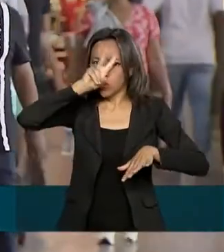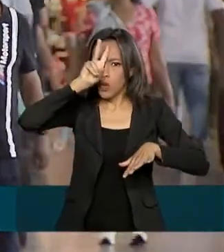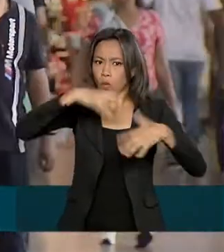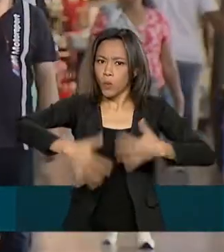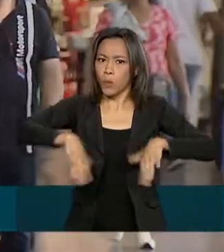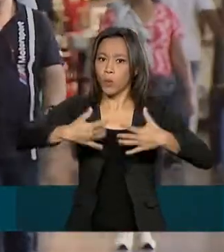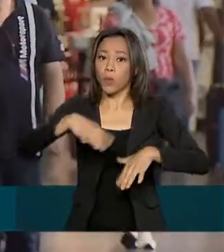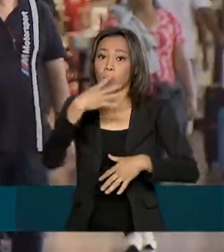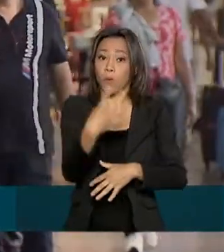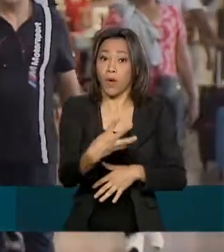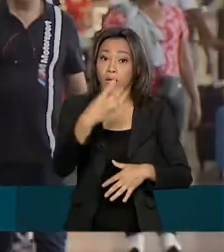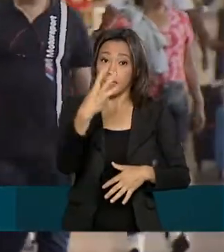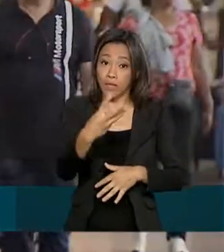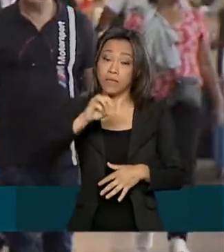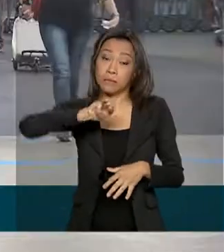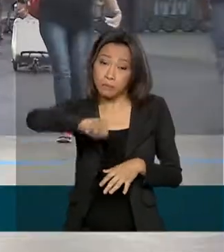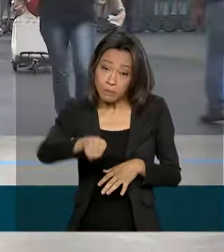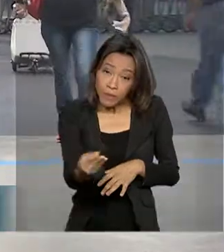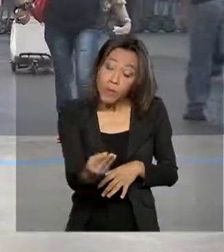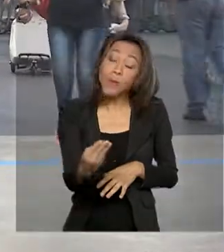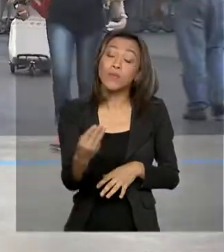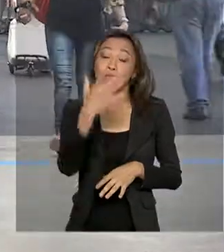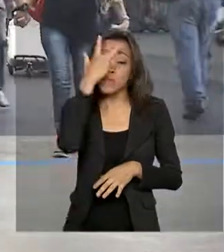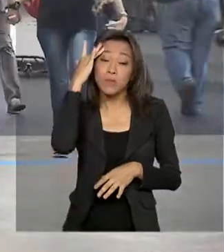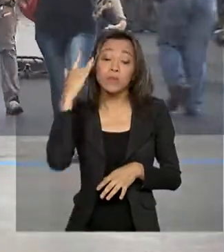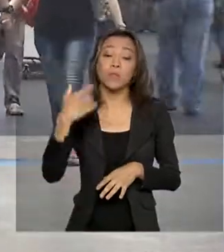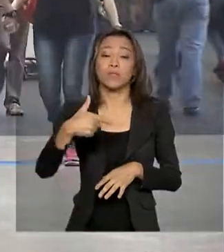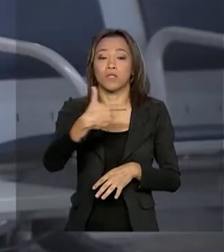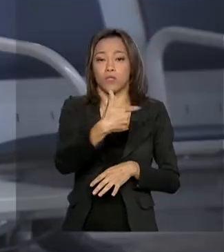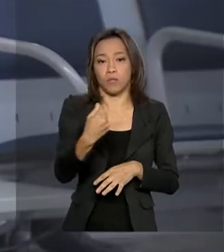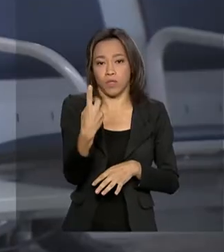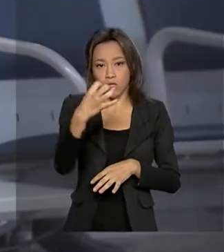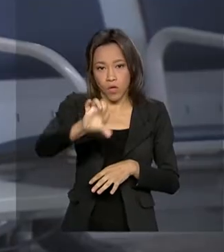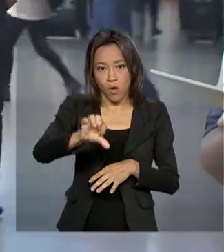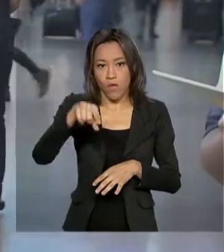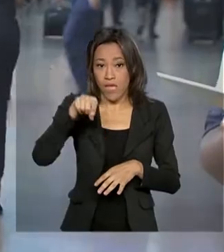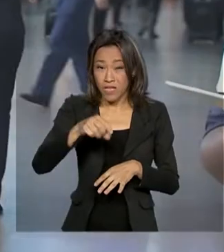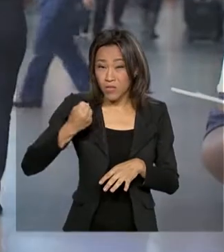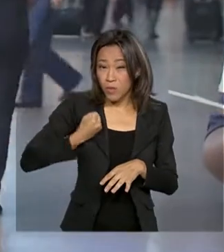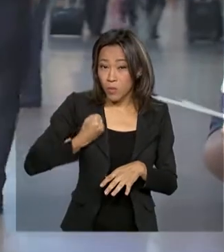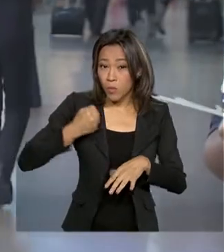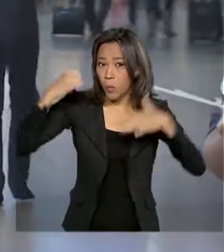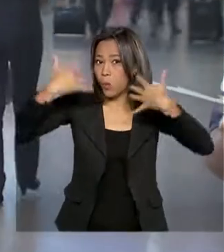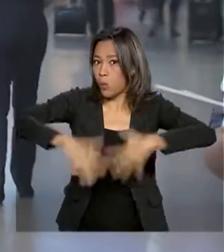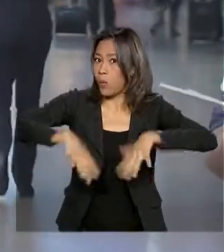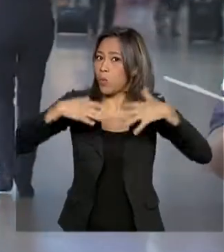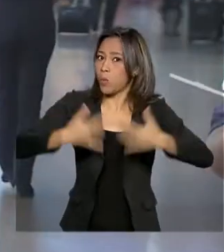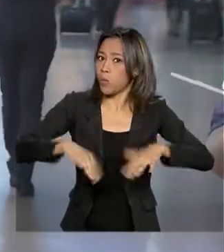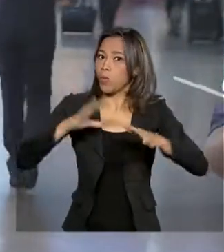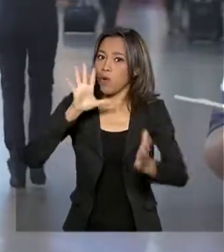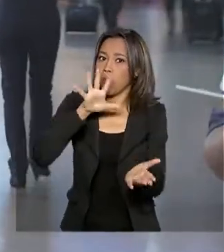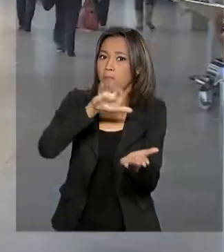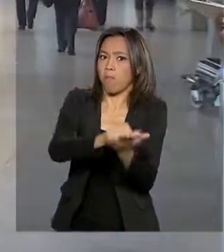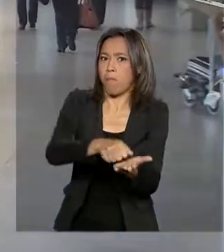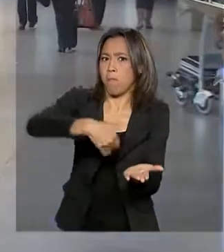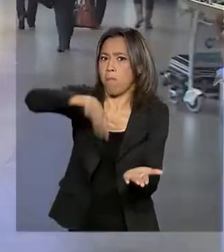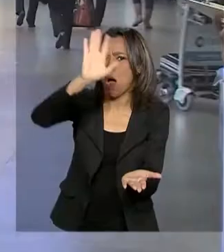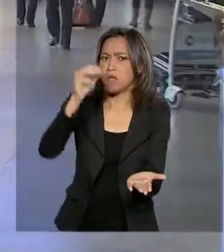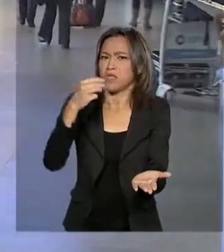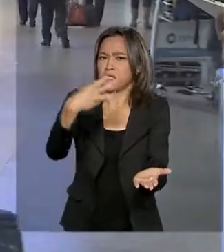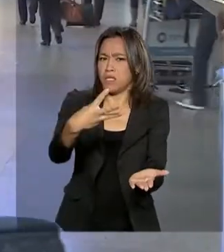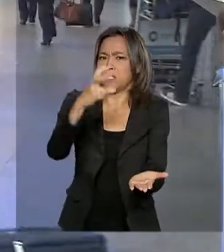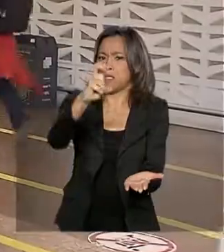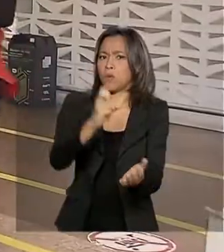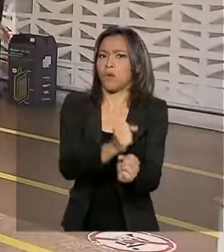de passageiros em 2019. O volume é o maior registrado nos 35 anos de operações do terminal. O levantamento